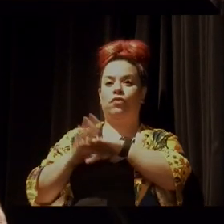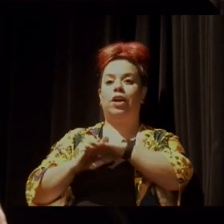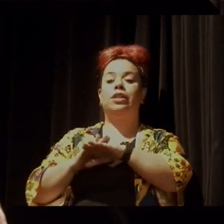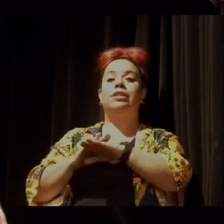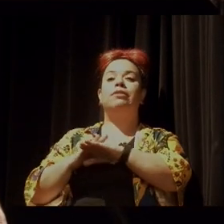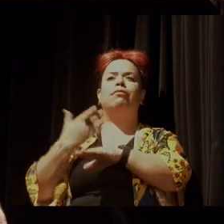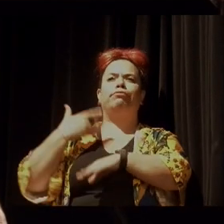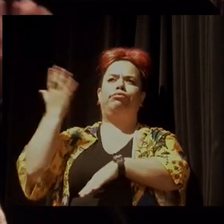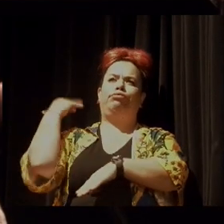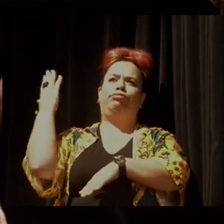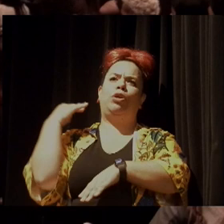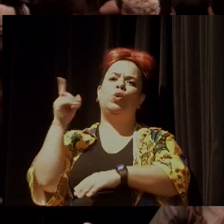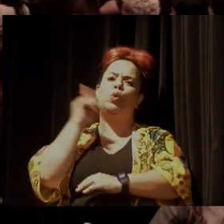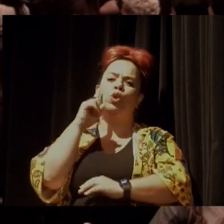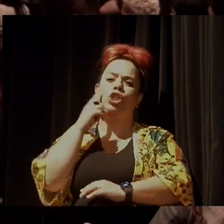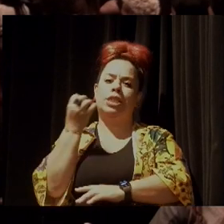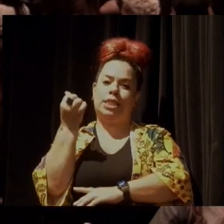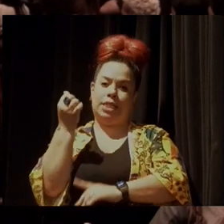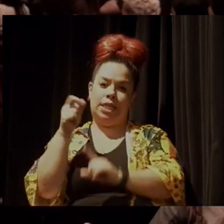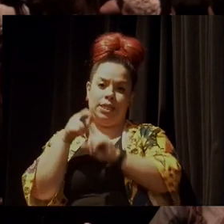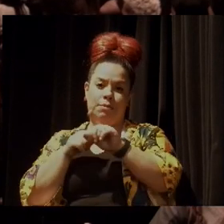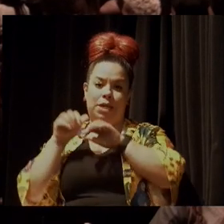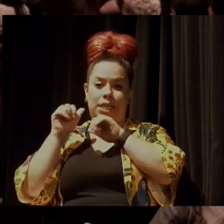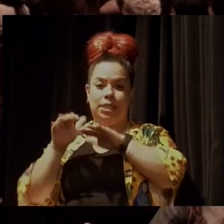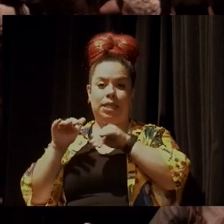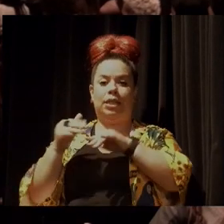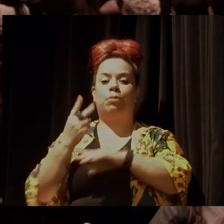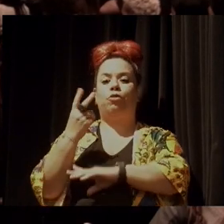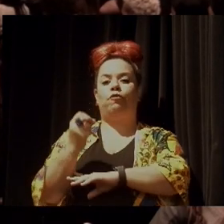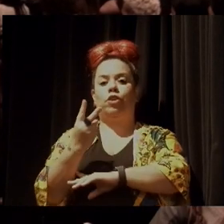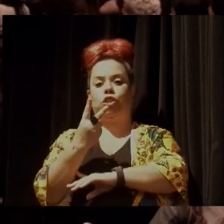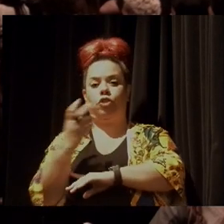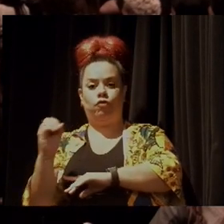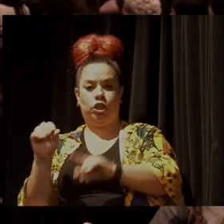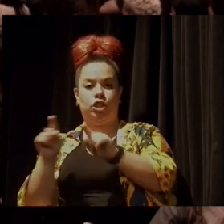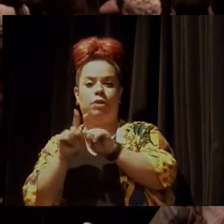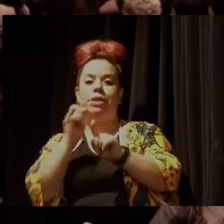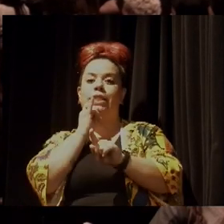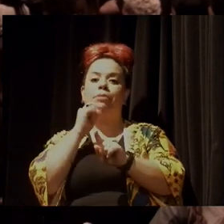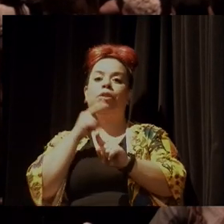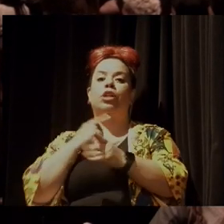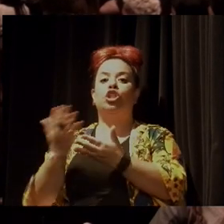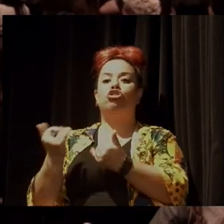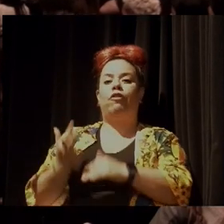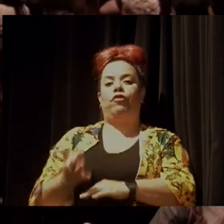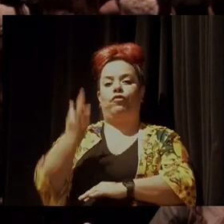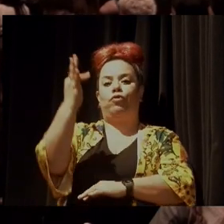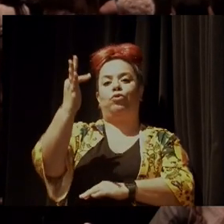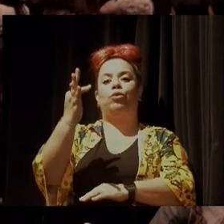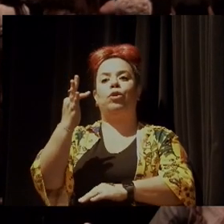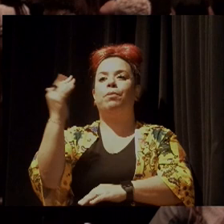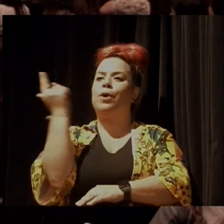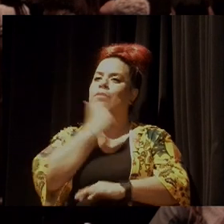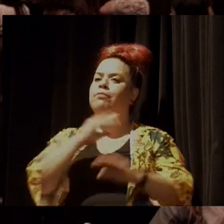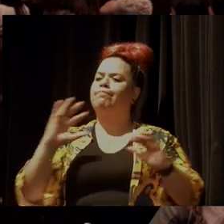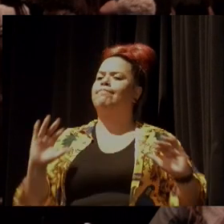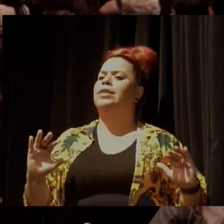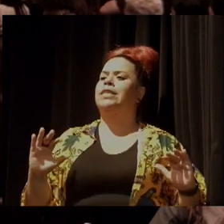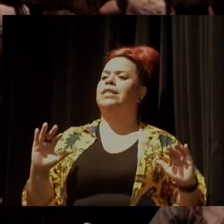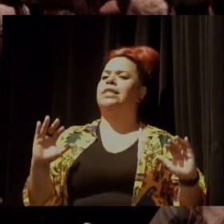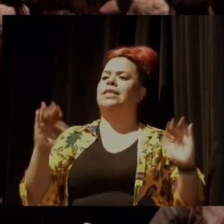2020, o Festival Jovens do Futuro para celebrar essa carta, porque a gente entende muito nossa